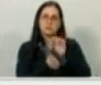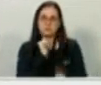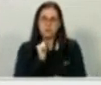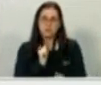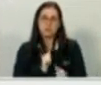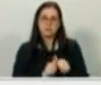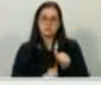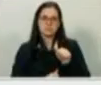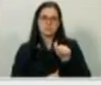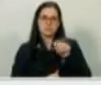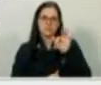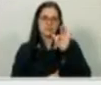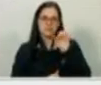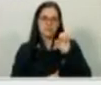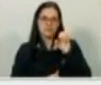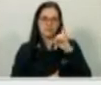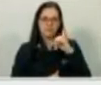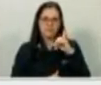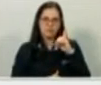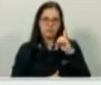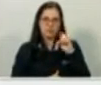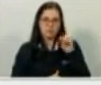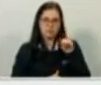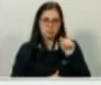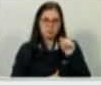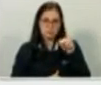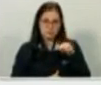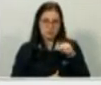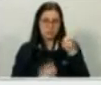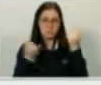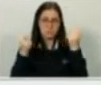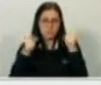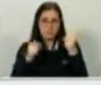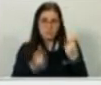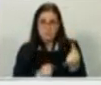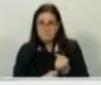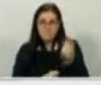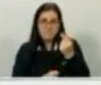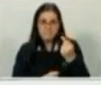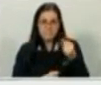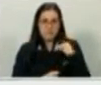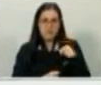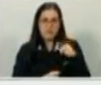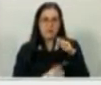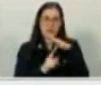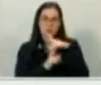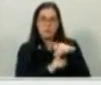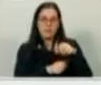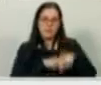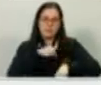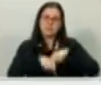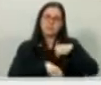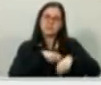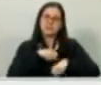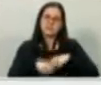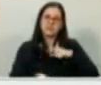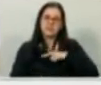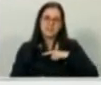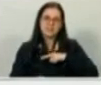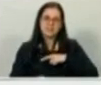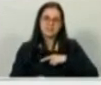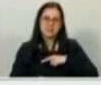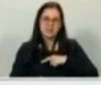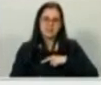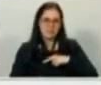nosso pedido, foi posta a primeira academia lá no Parque das Bicicletas, na Secretaria de Esporte. E hoje tem milhares de